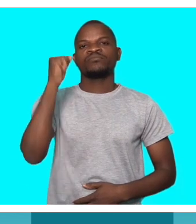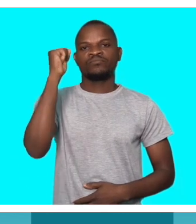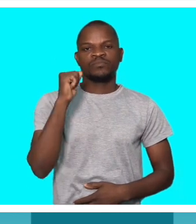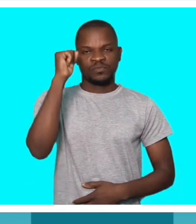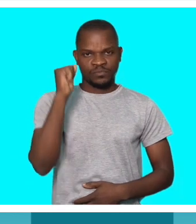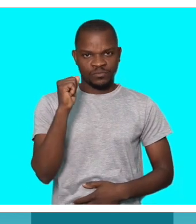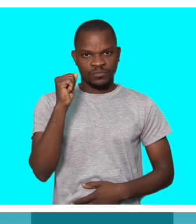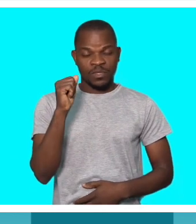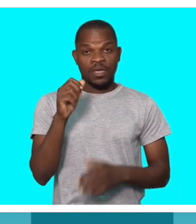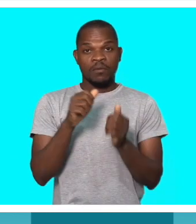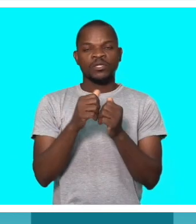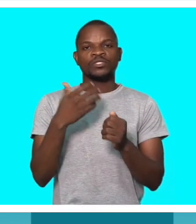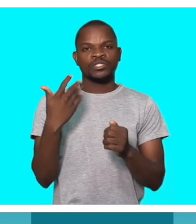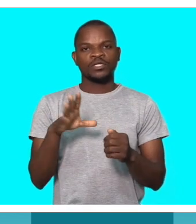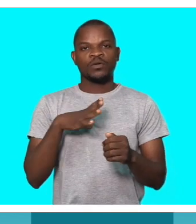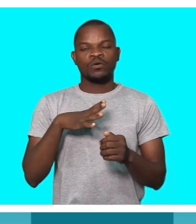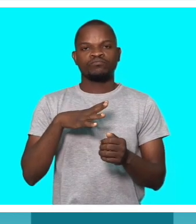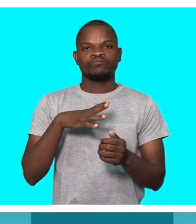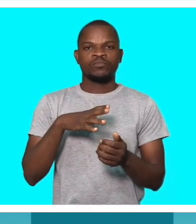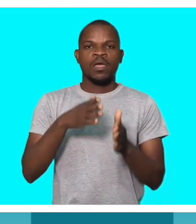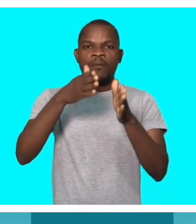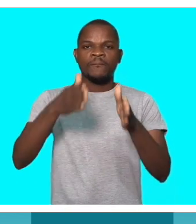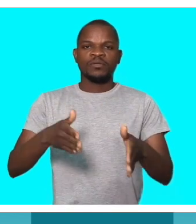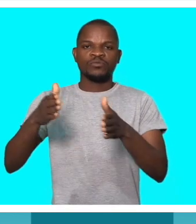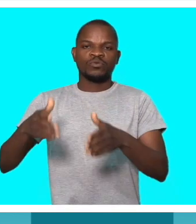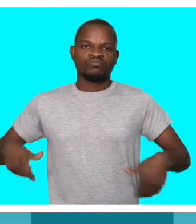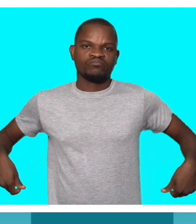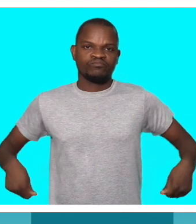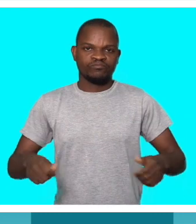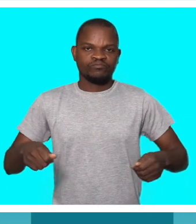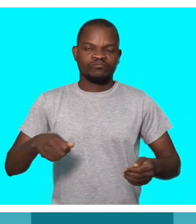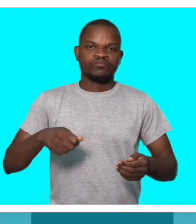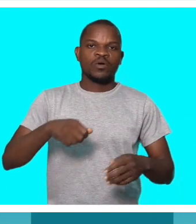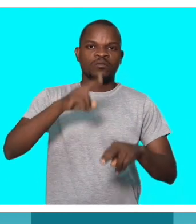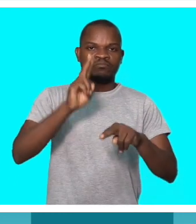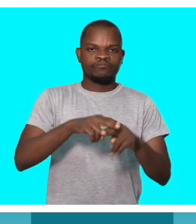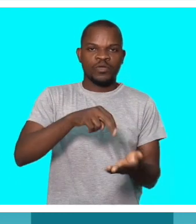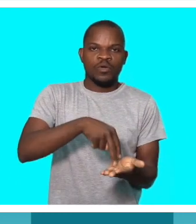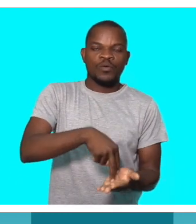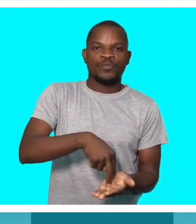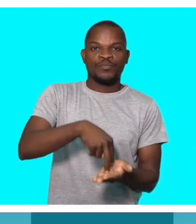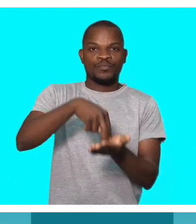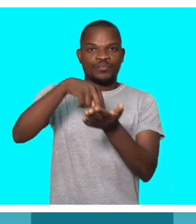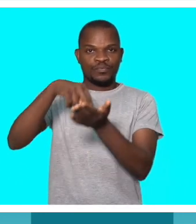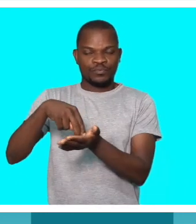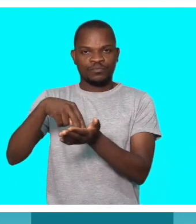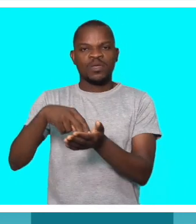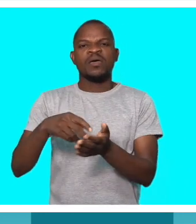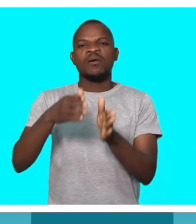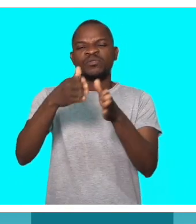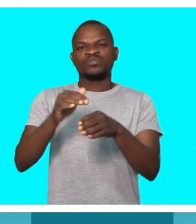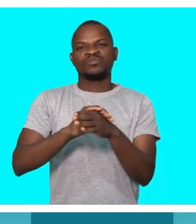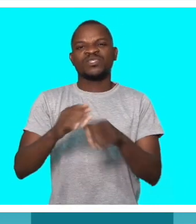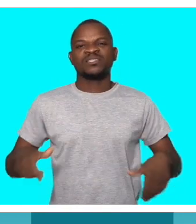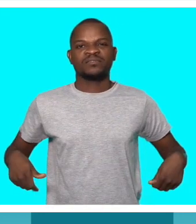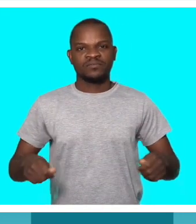são os Mitsubishi Rosas com elevadores para pessoas com deficiência motora, particularmente cadeiras